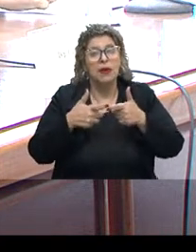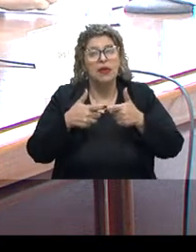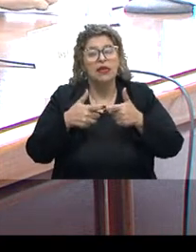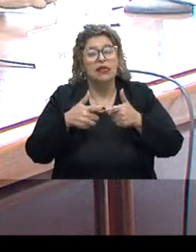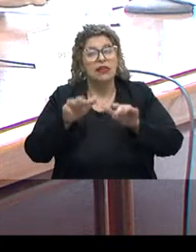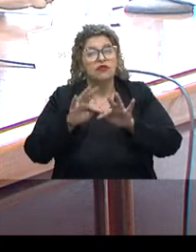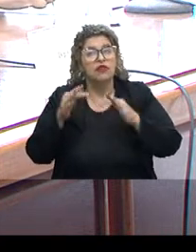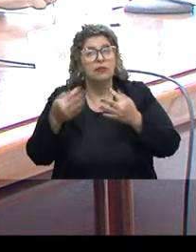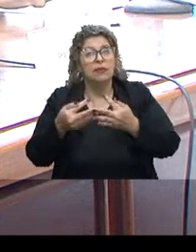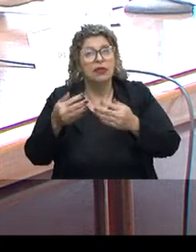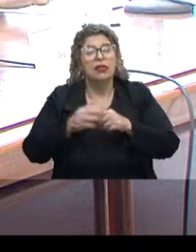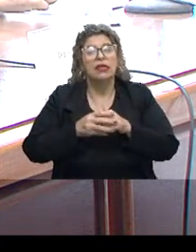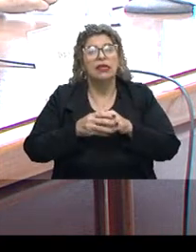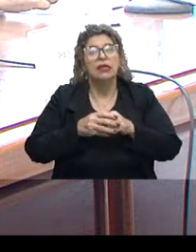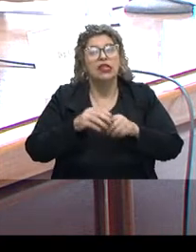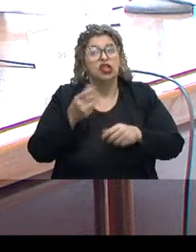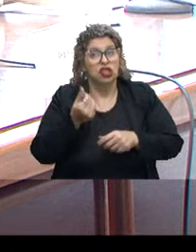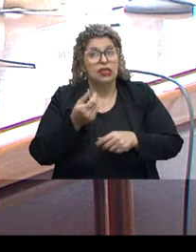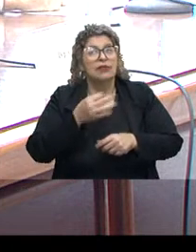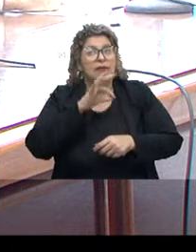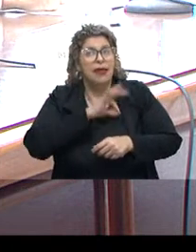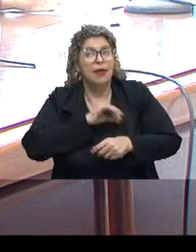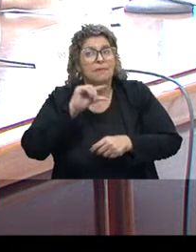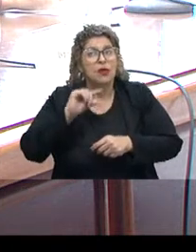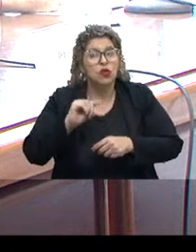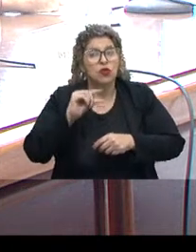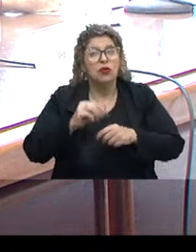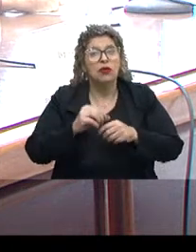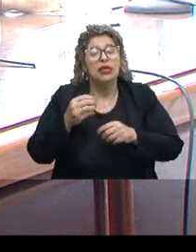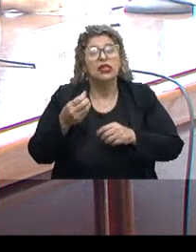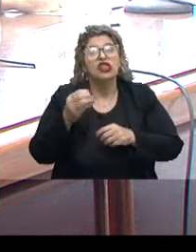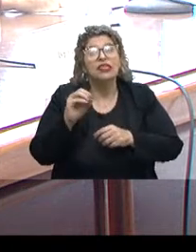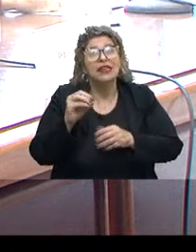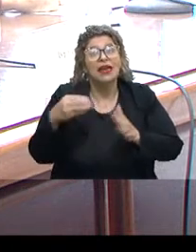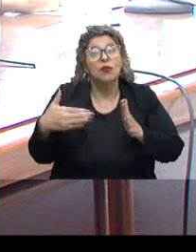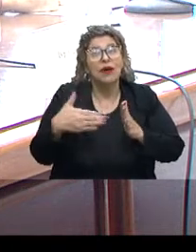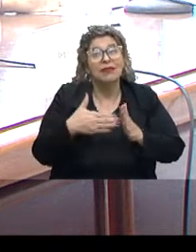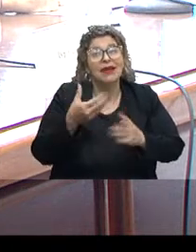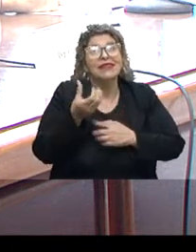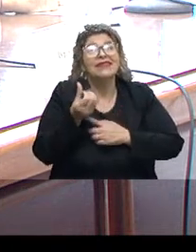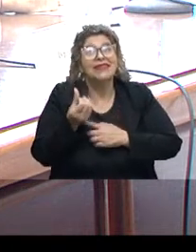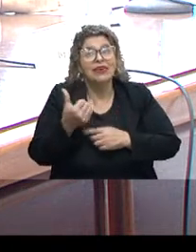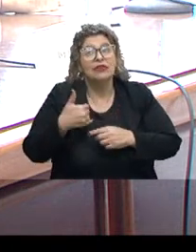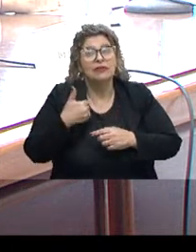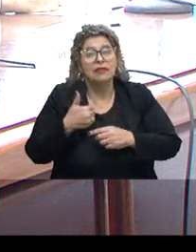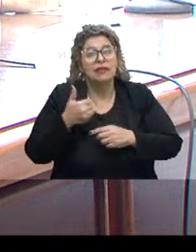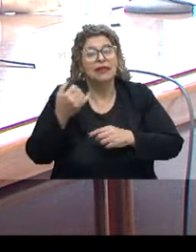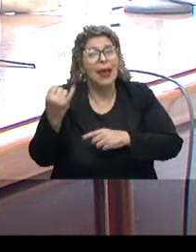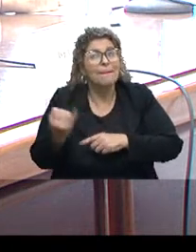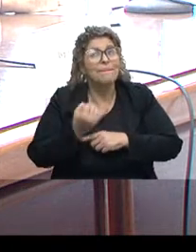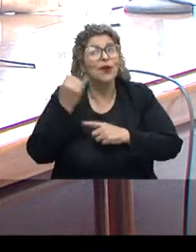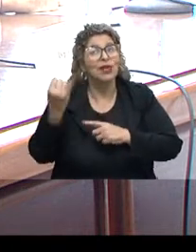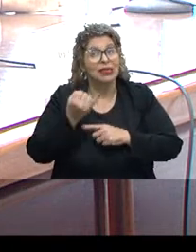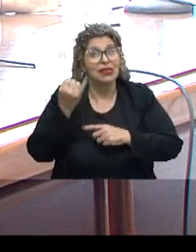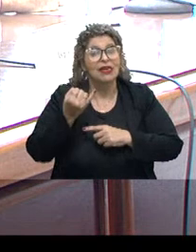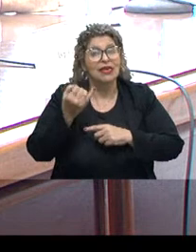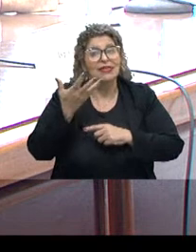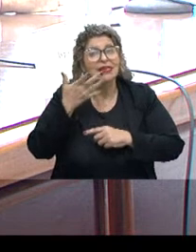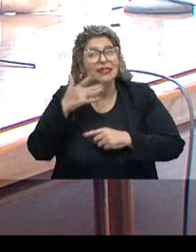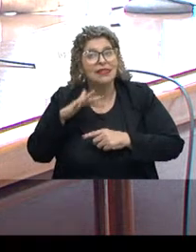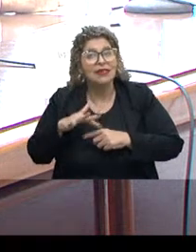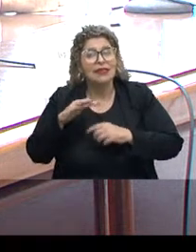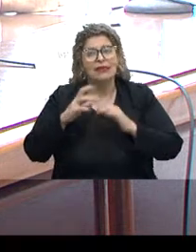renda que têm crianças de 0 a 6 anos. Desnecessário seria discorrer sobre a importância da primeira infância para a formação